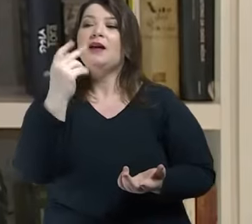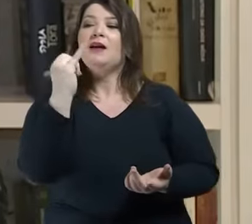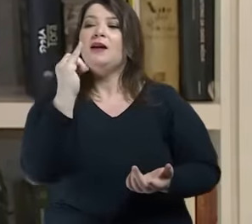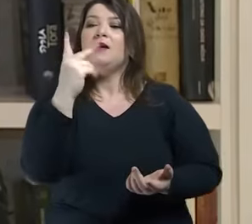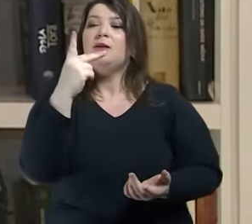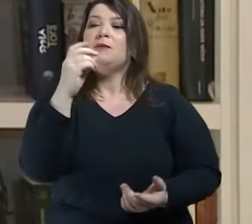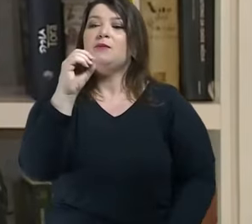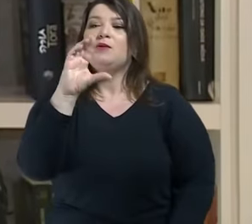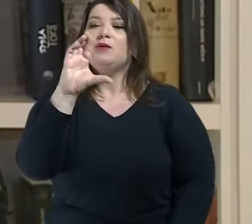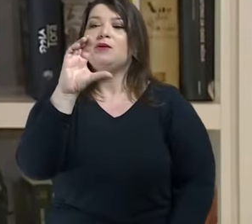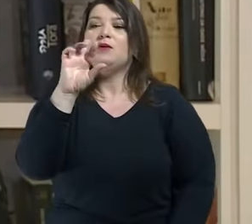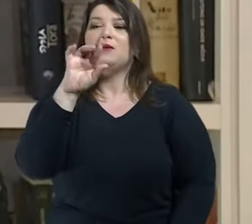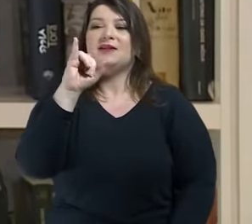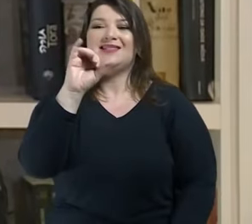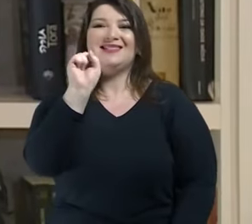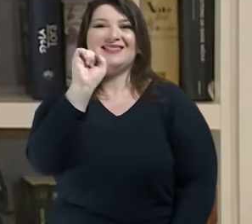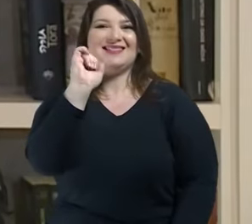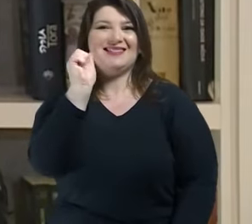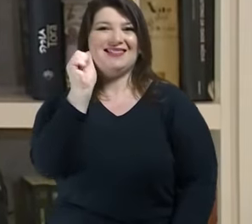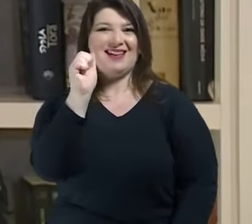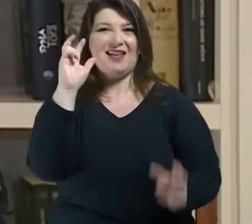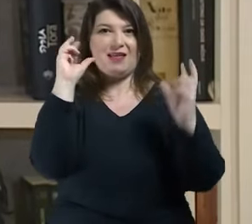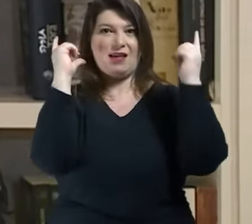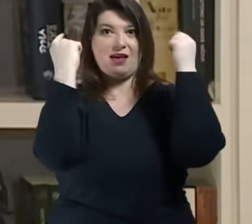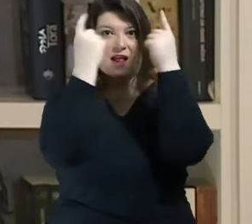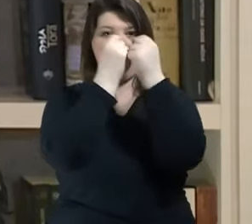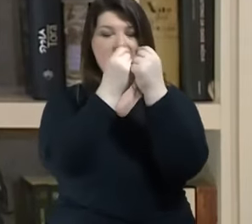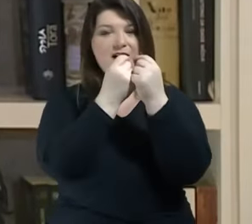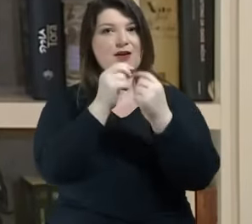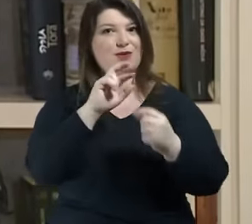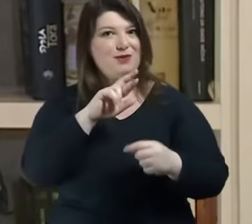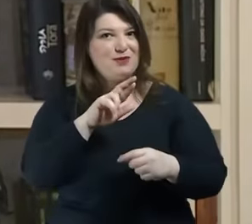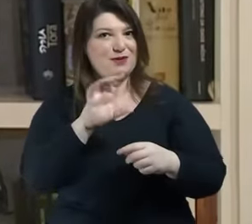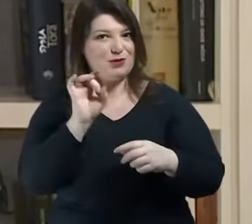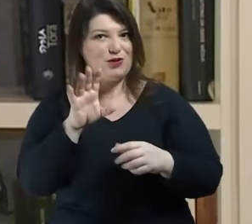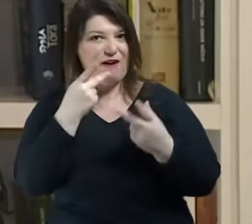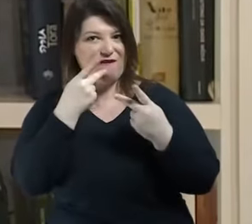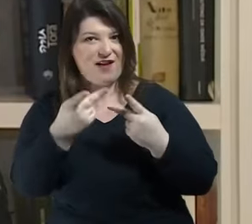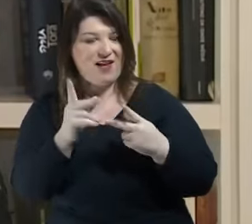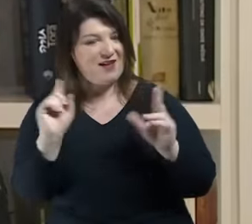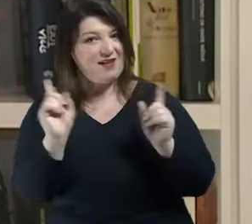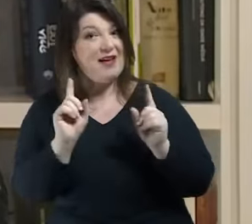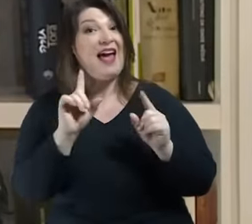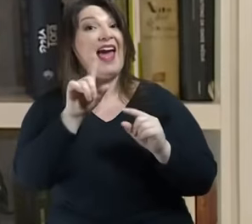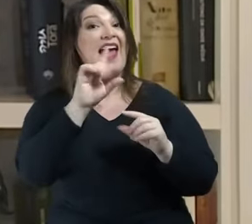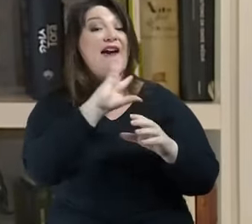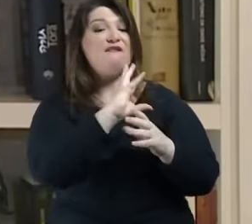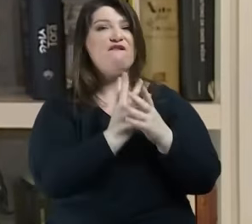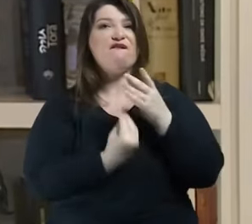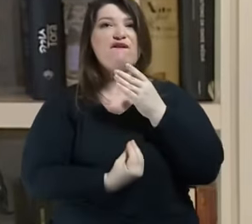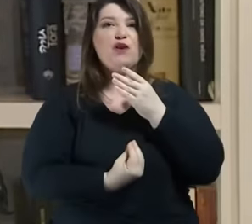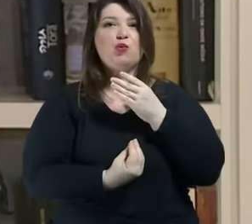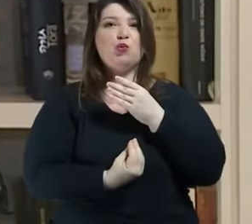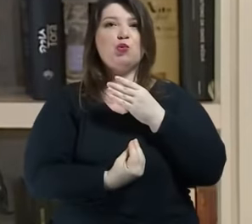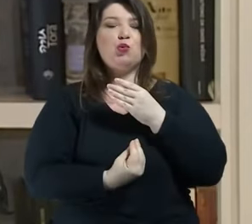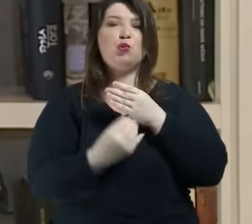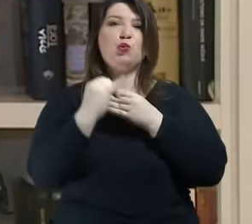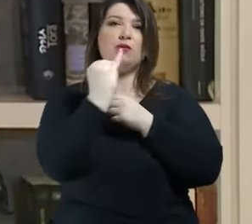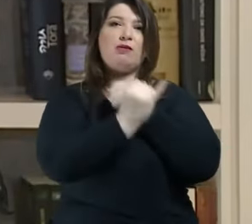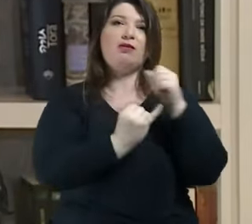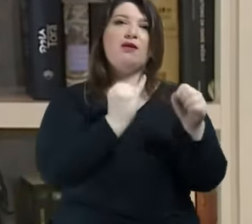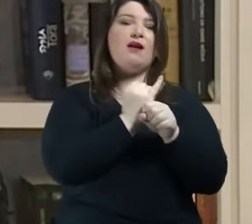etimologia mas eu falo também do filtro da internet eu tenho que aprender a gramática da internet